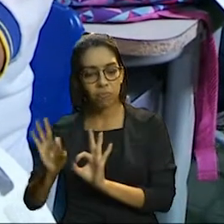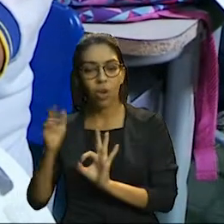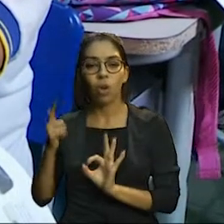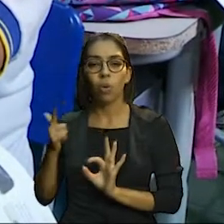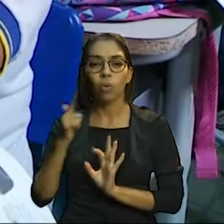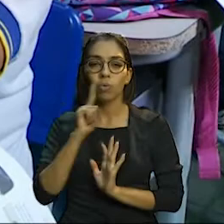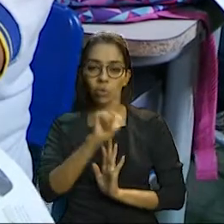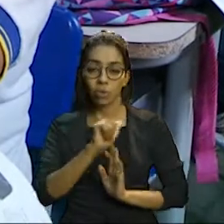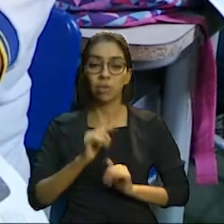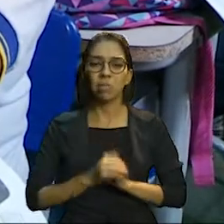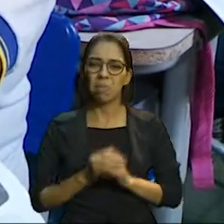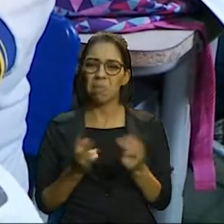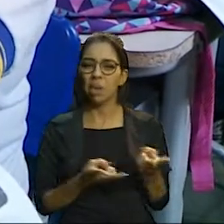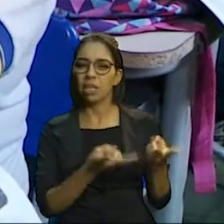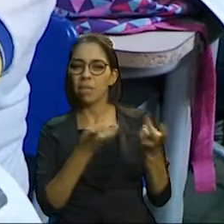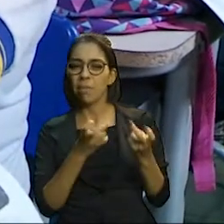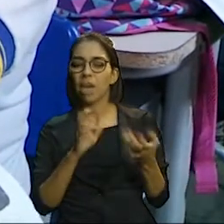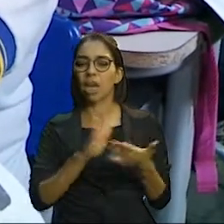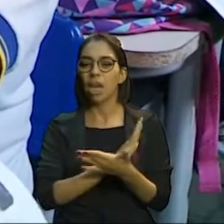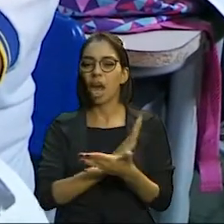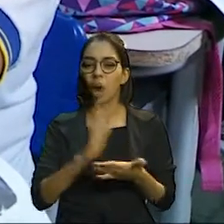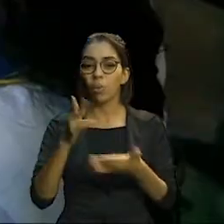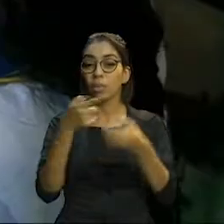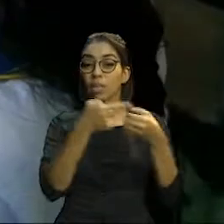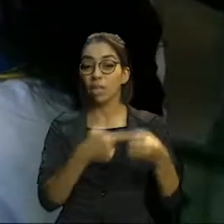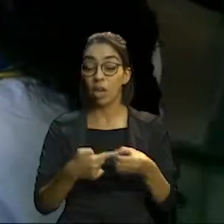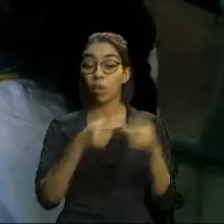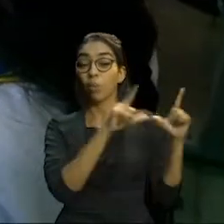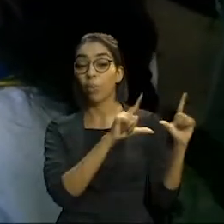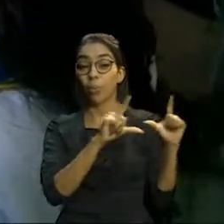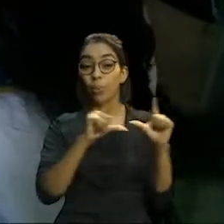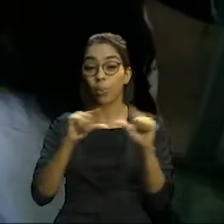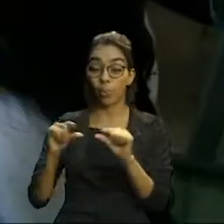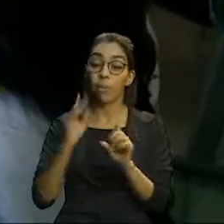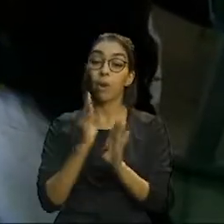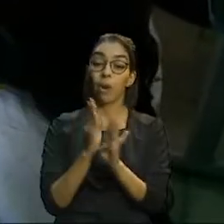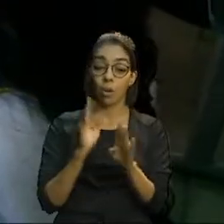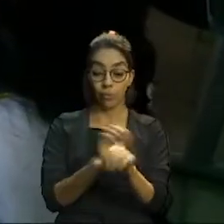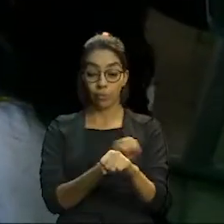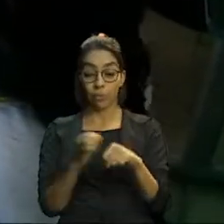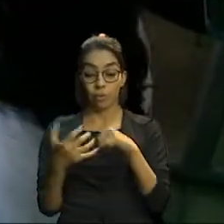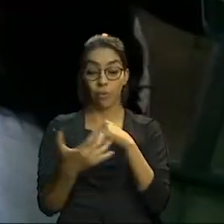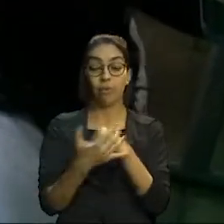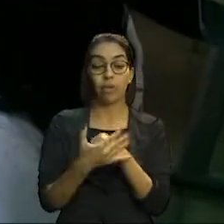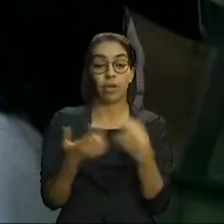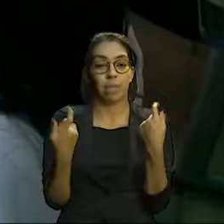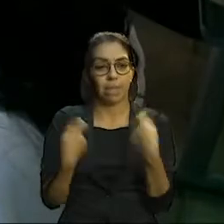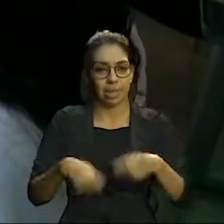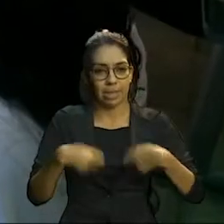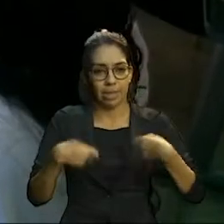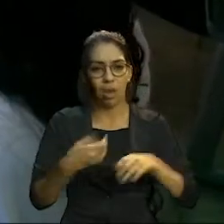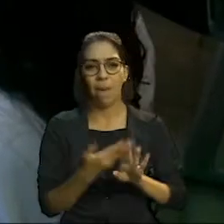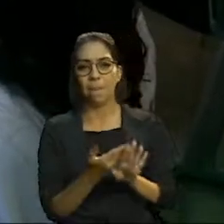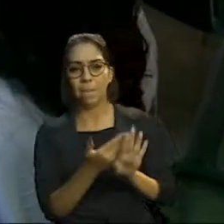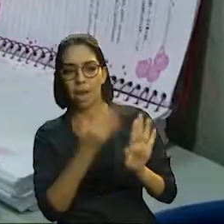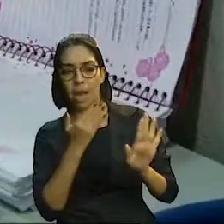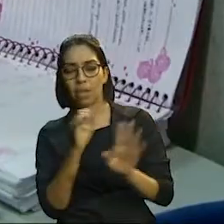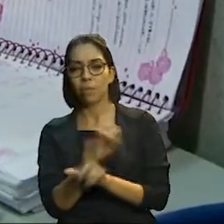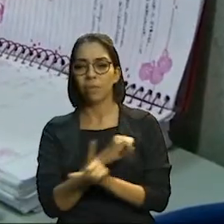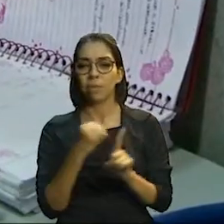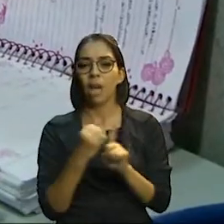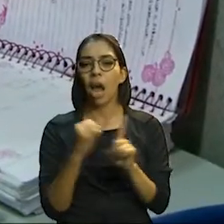dos investimentos em educação em todo o Brasil. Com a pandemia e a necessidade do distanciamento social,